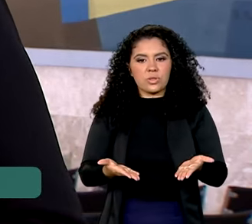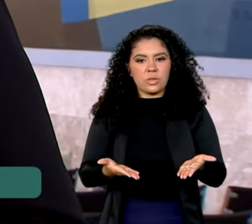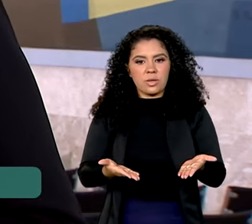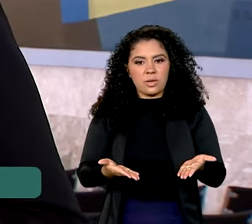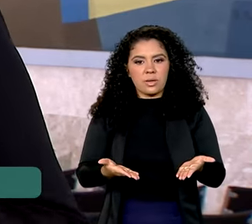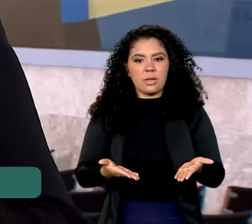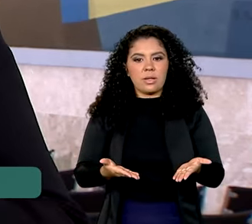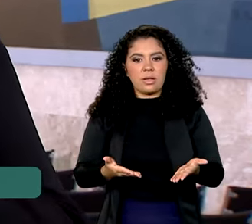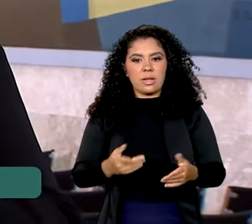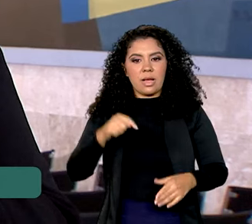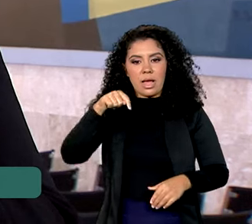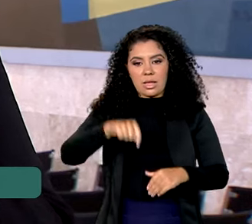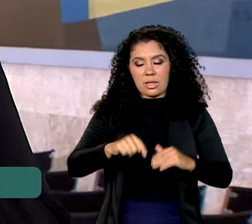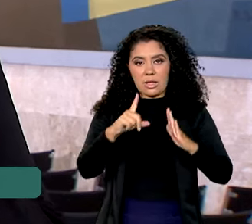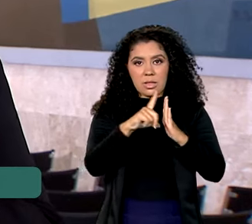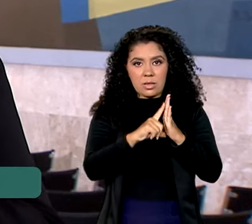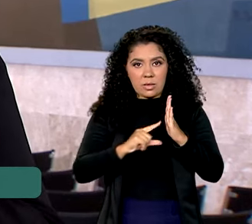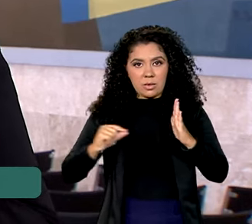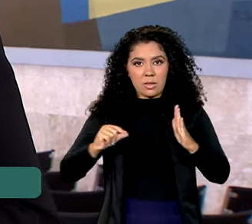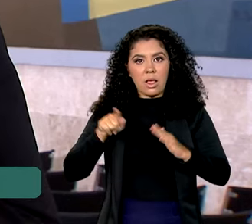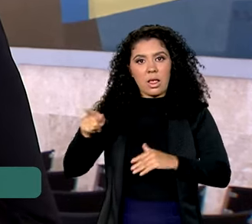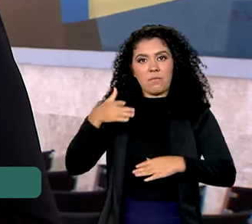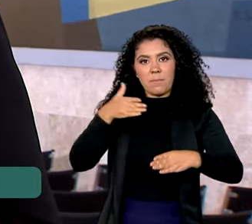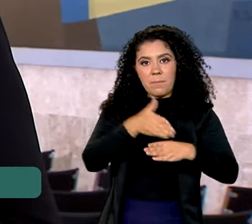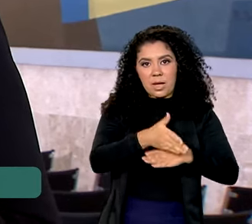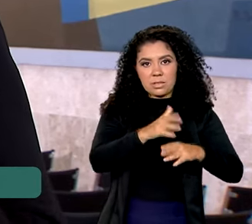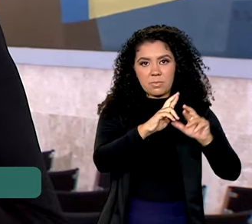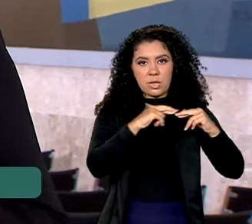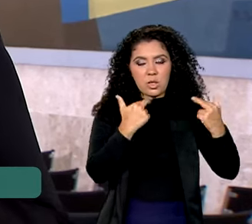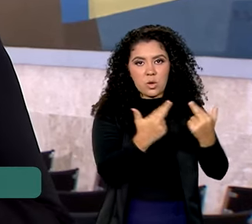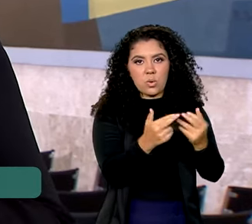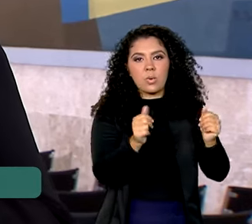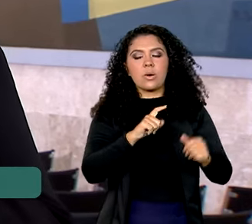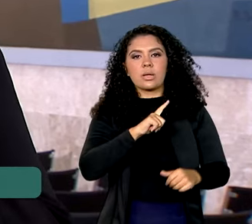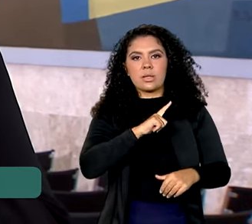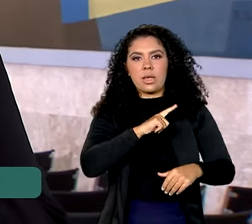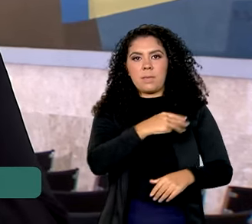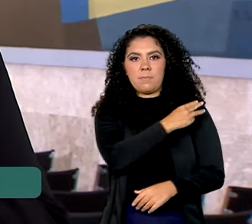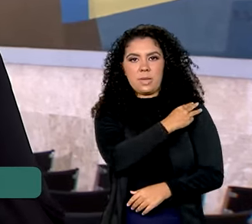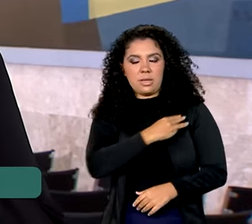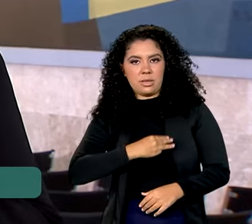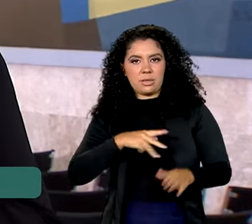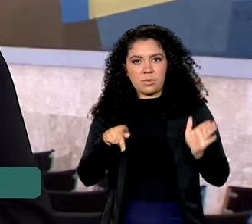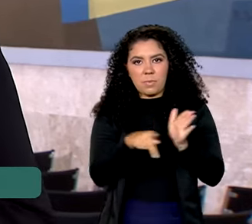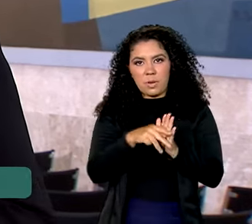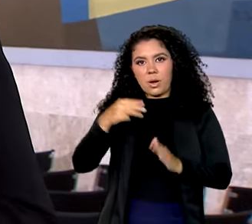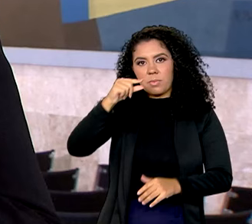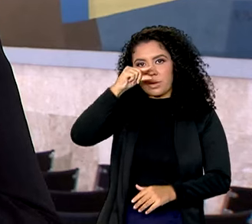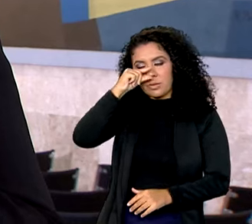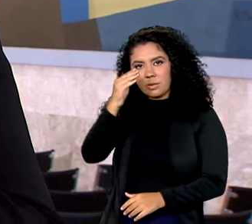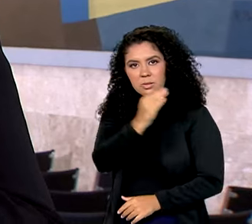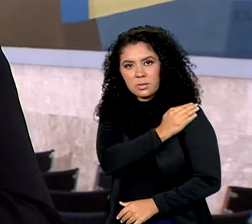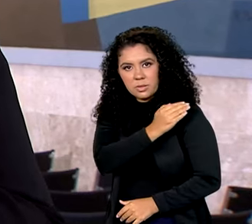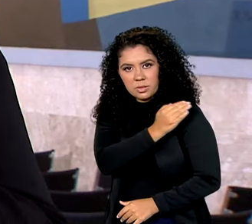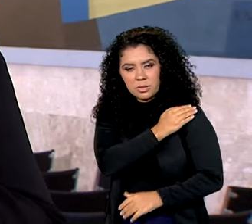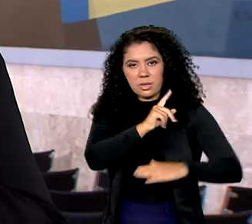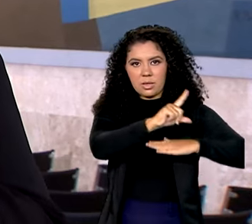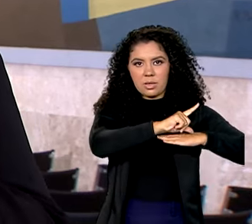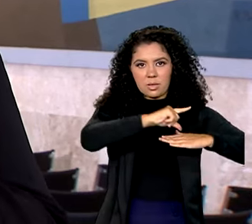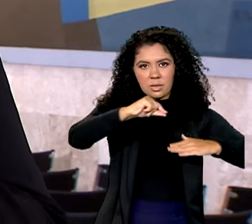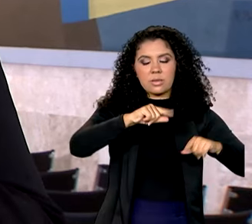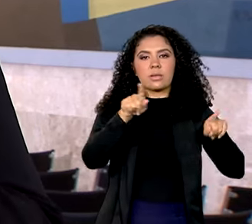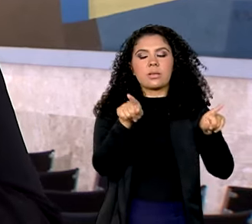do presidente Lula, aqui no Palácio do Planalto, ele vai participar de uma reunião com o ministro da Casa Civil, Rui Costa, e também com o ministro substituto da